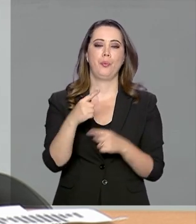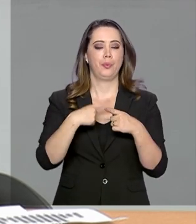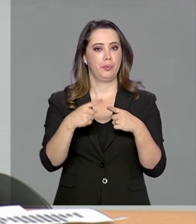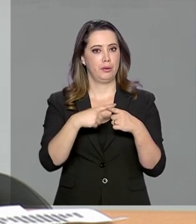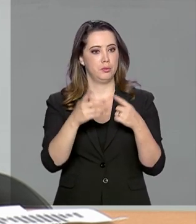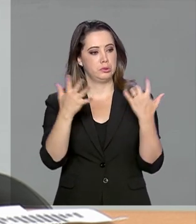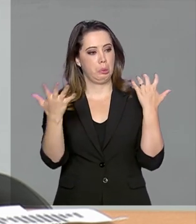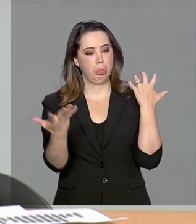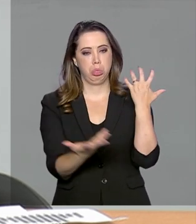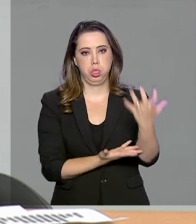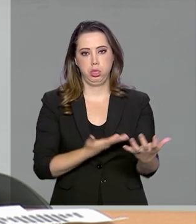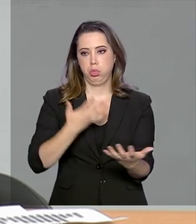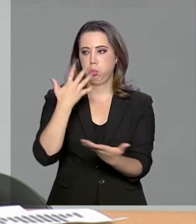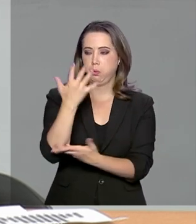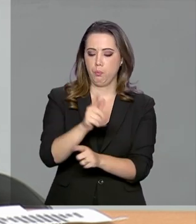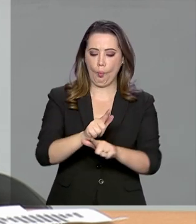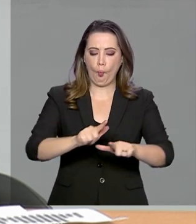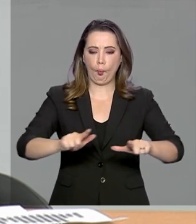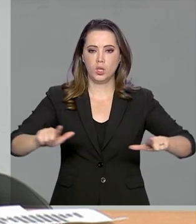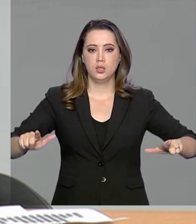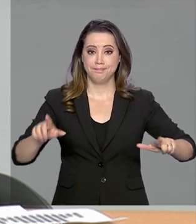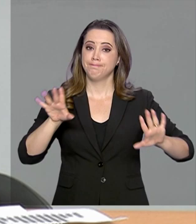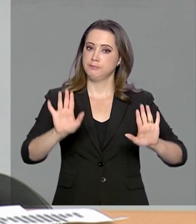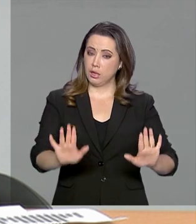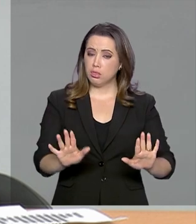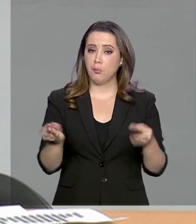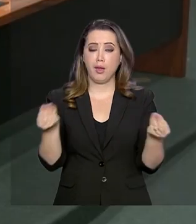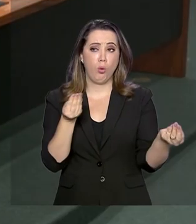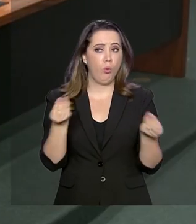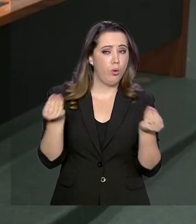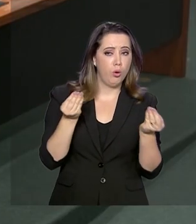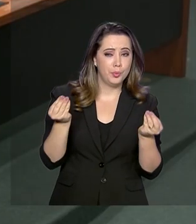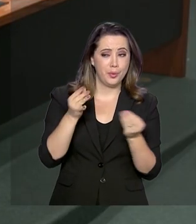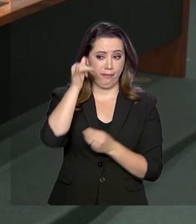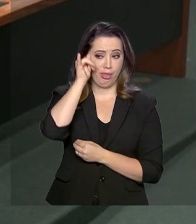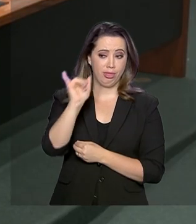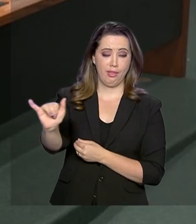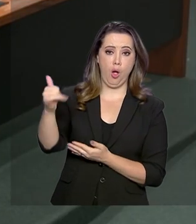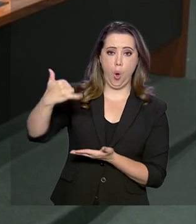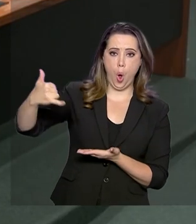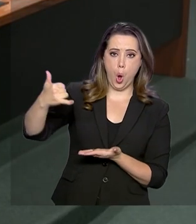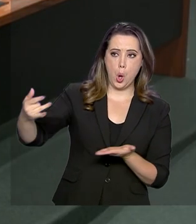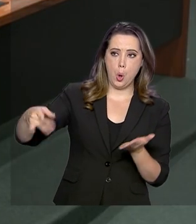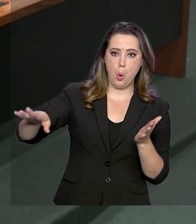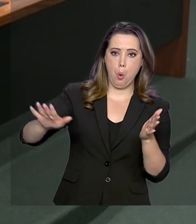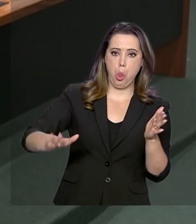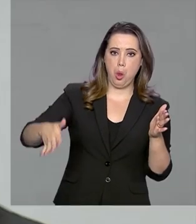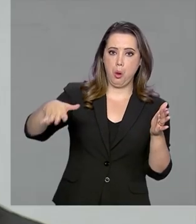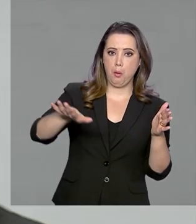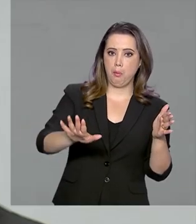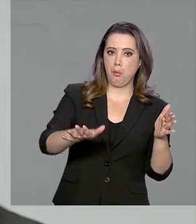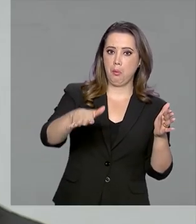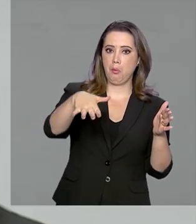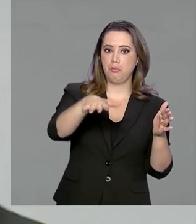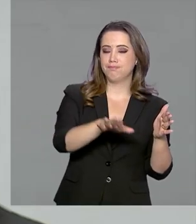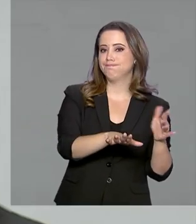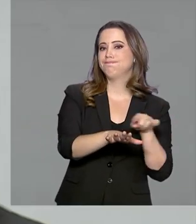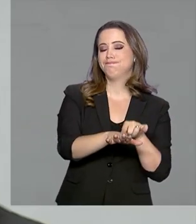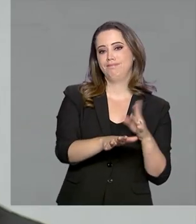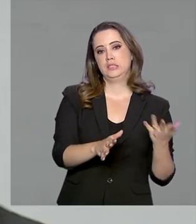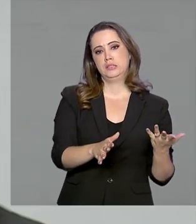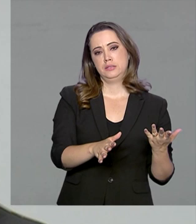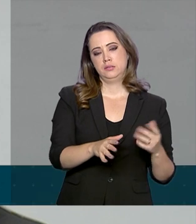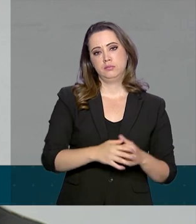Amazônia e também sobre as ações para conter o vazamento de óleo, que atinge várias praias da região Nordeste. Mais de 110